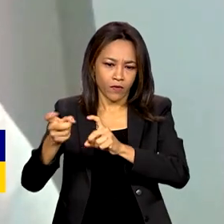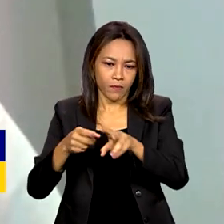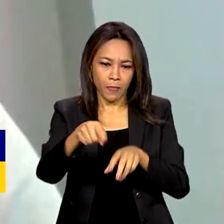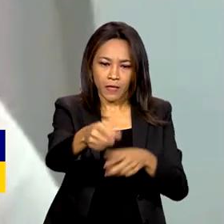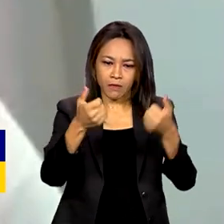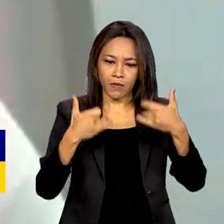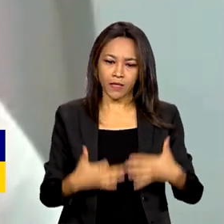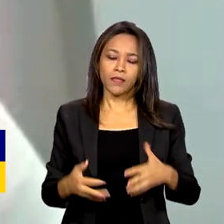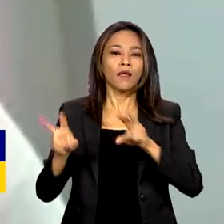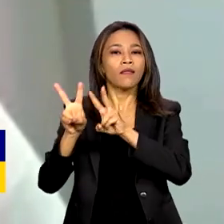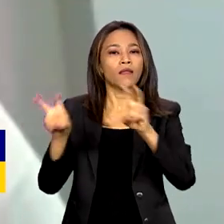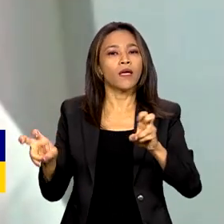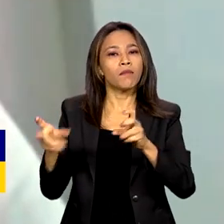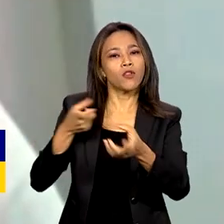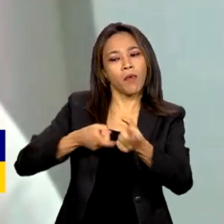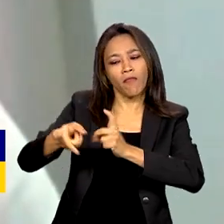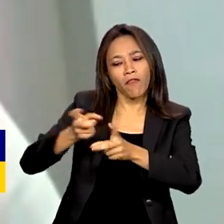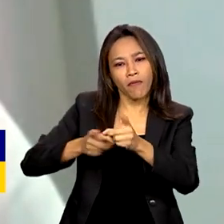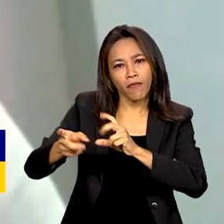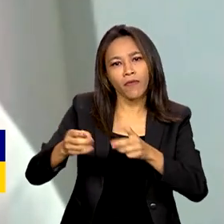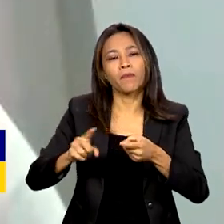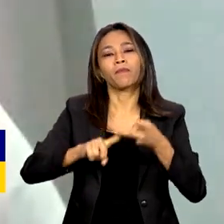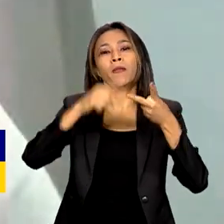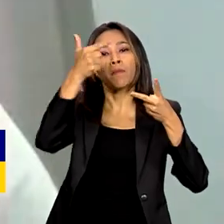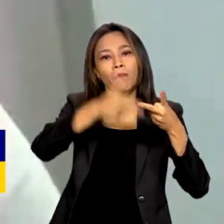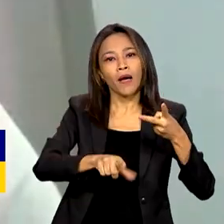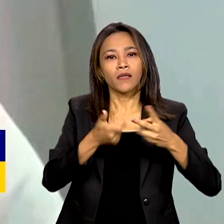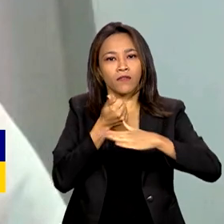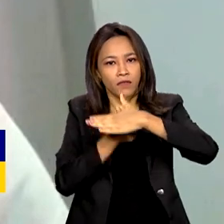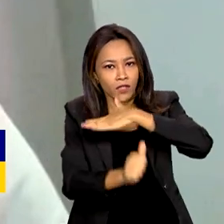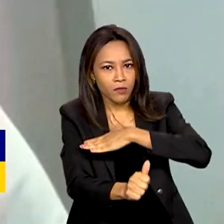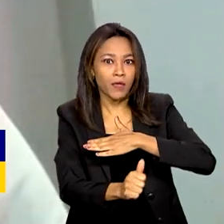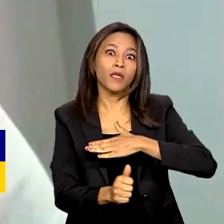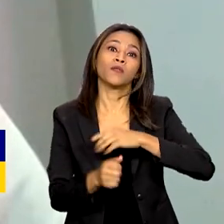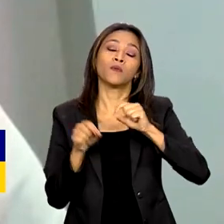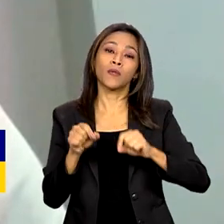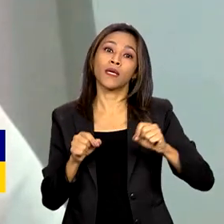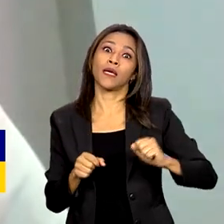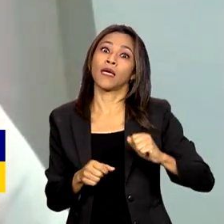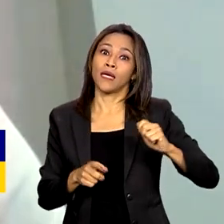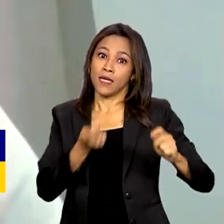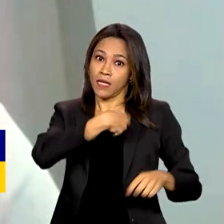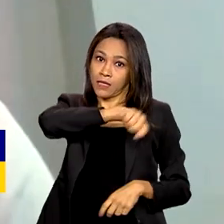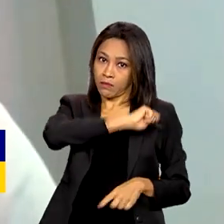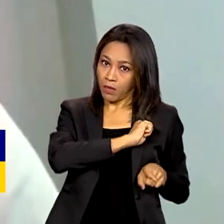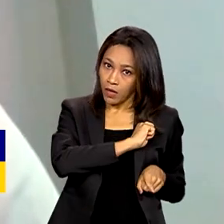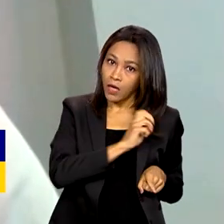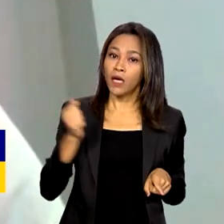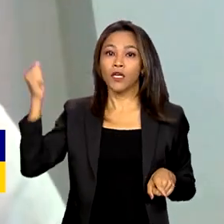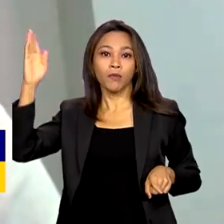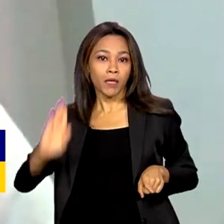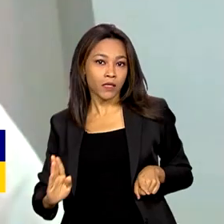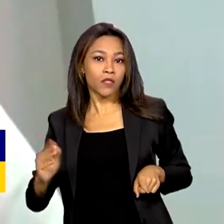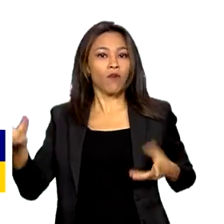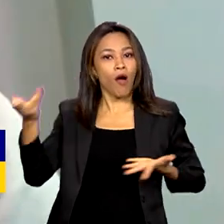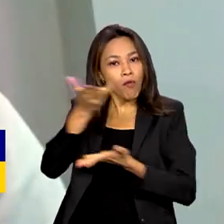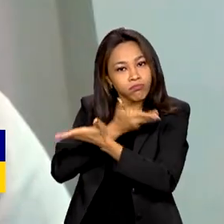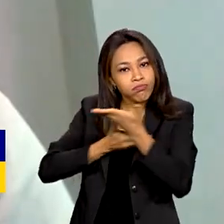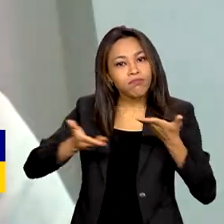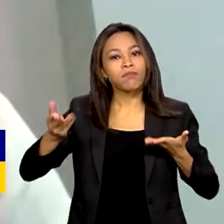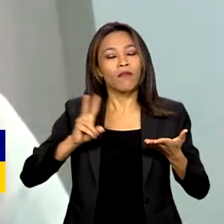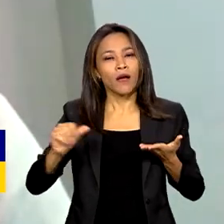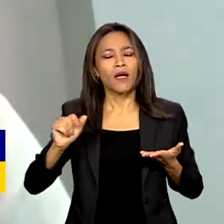vão ser discutidas, possibilidades de maior investimento, tanto brasileiro na Espanha como dos espanhóis aqui no Brasil, serão levadas à mesa.